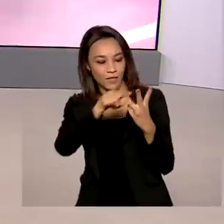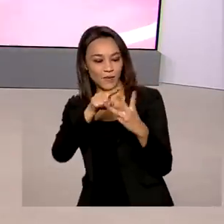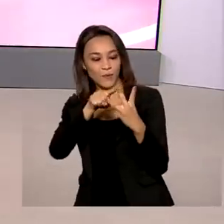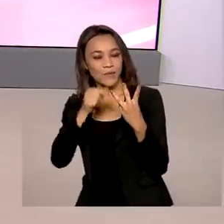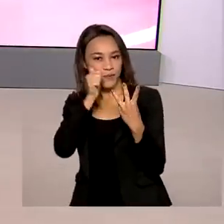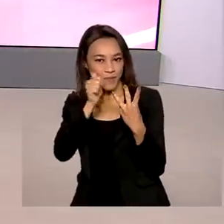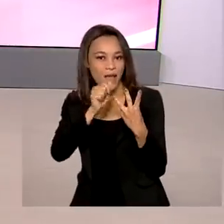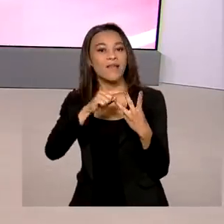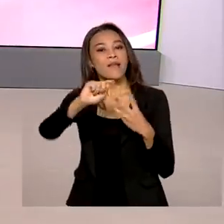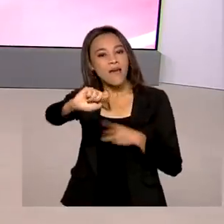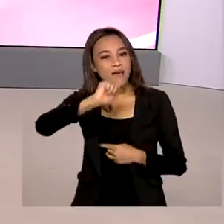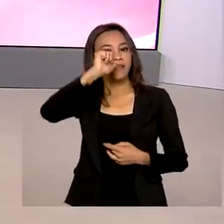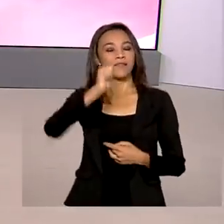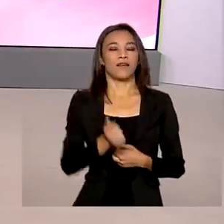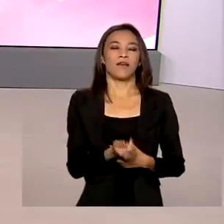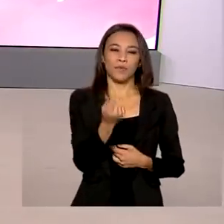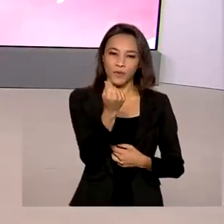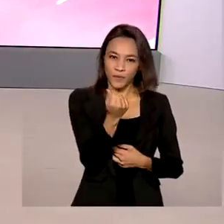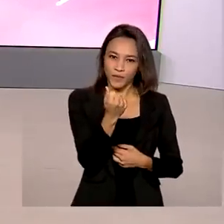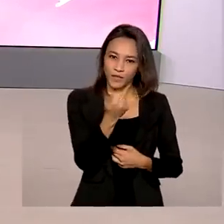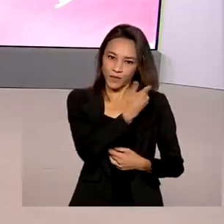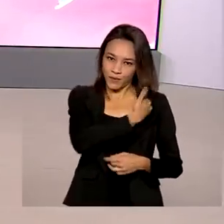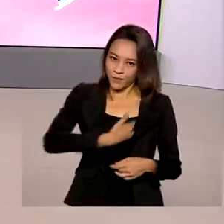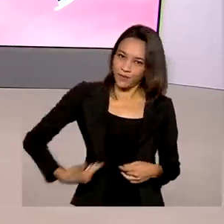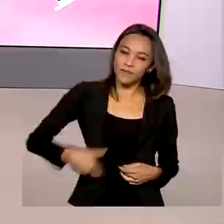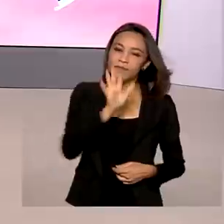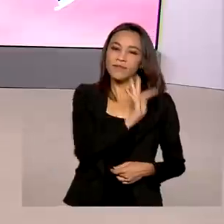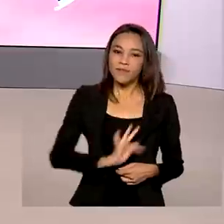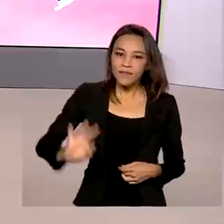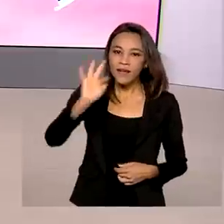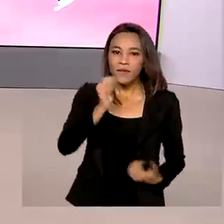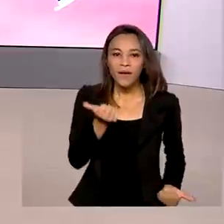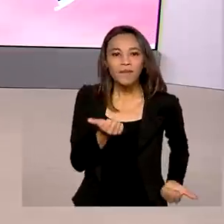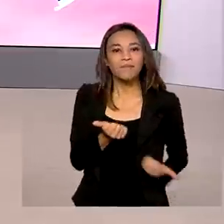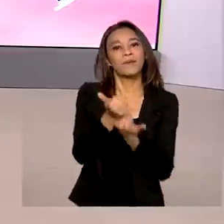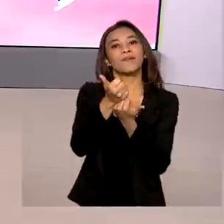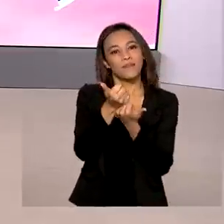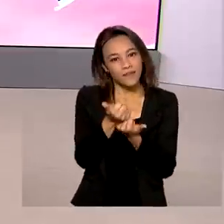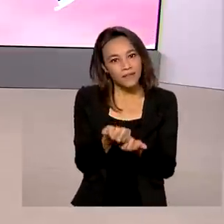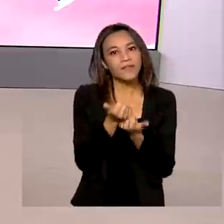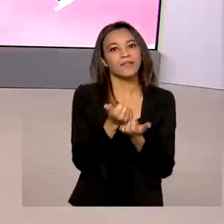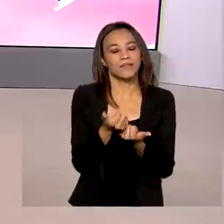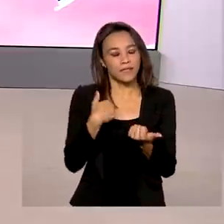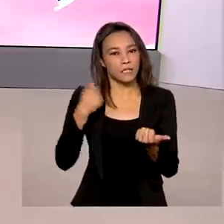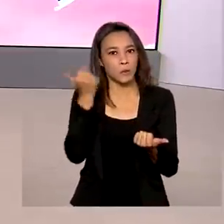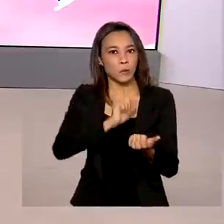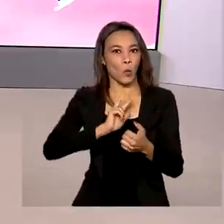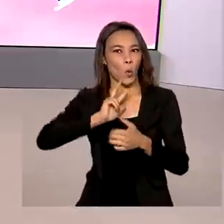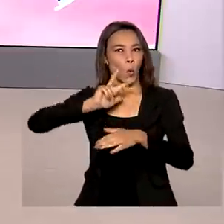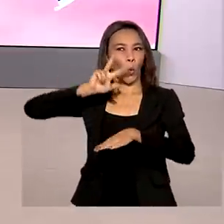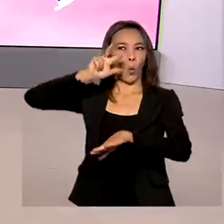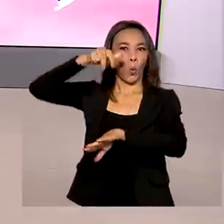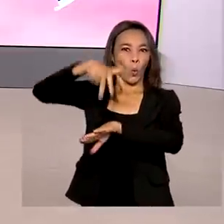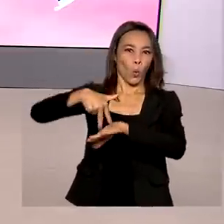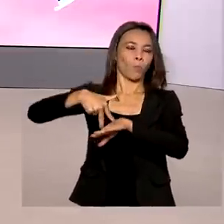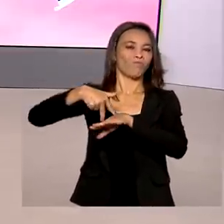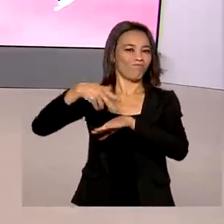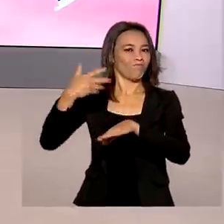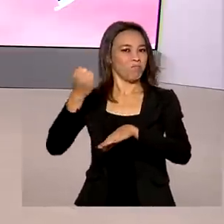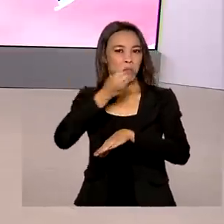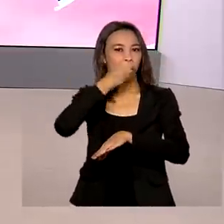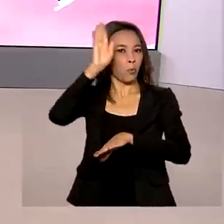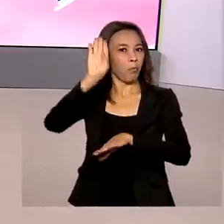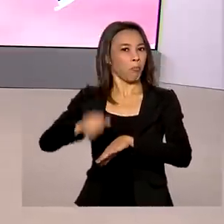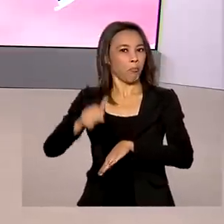patrocinados pelo Bolsa Atleta Pódio, programa federal que apoia esportistas com chances de disputar finais e bem